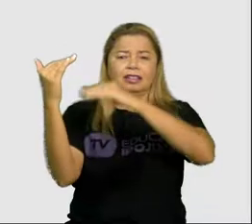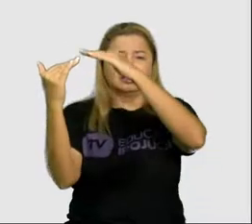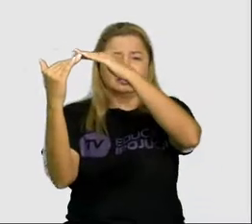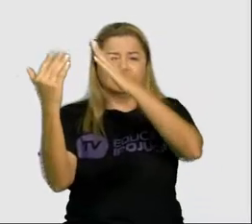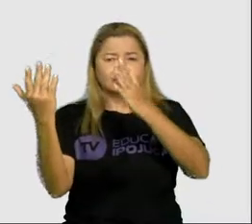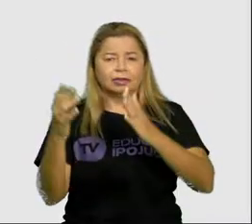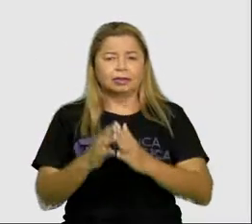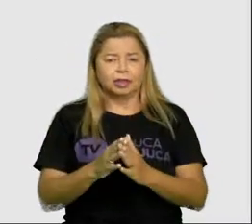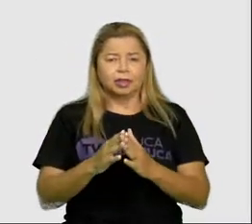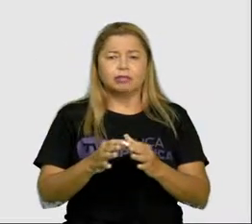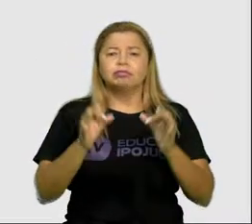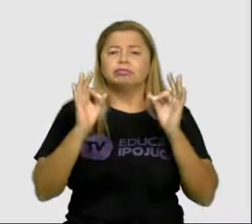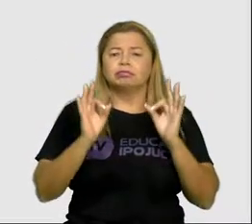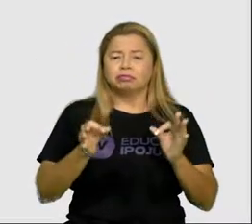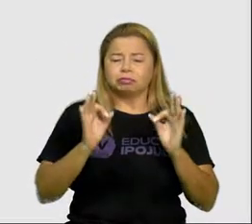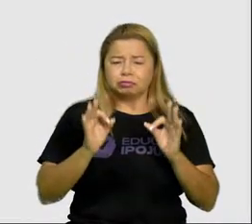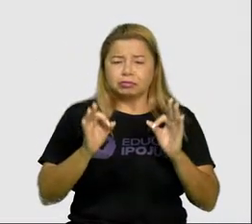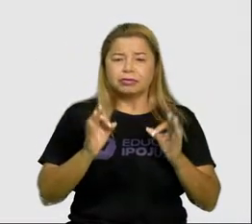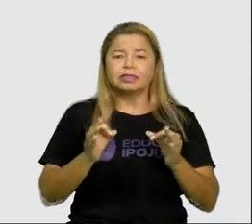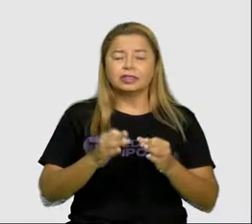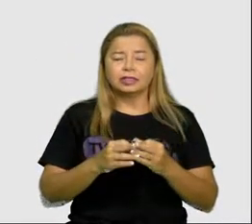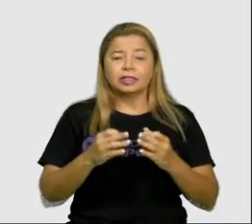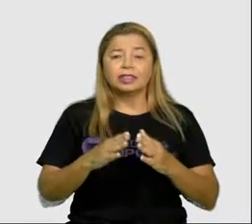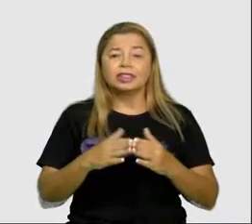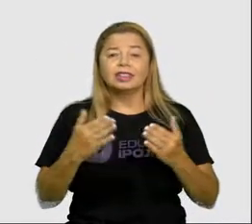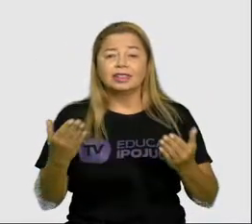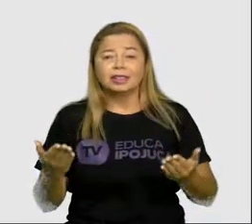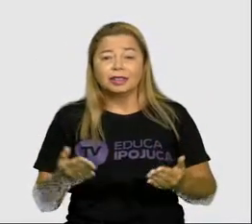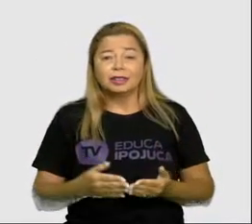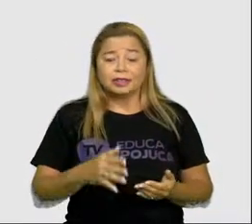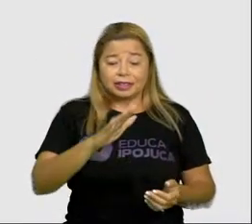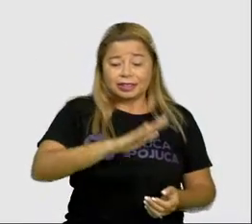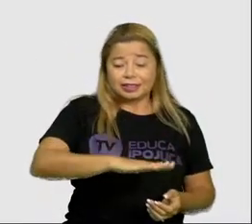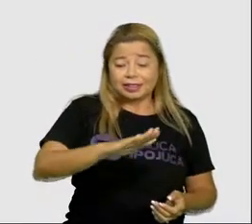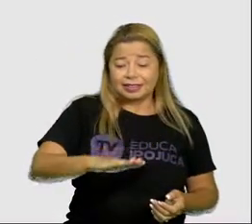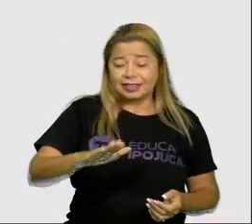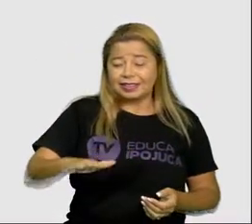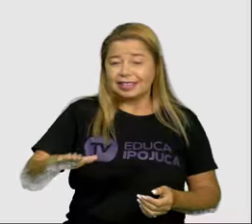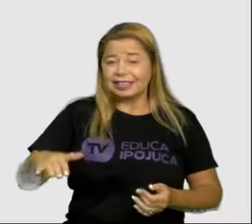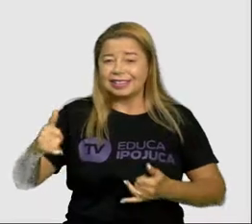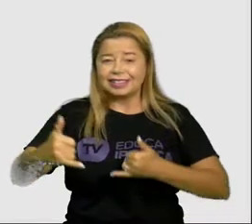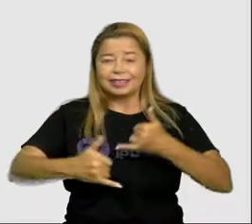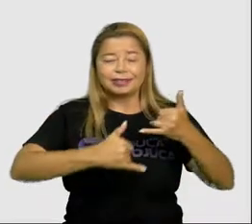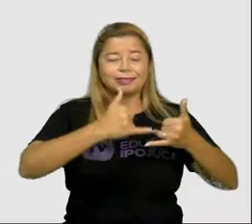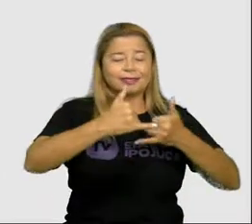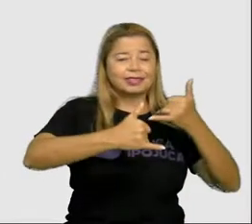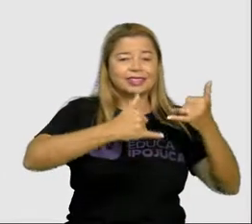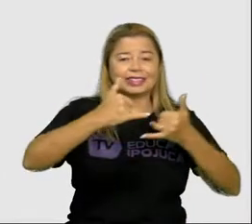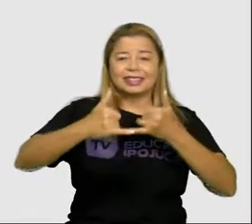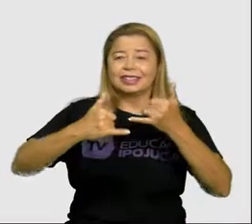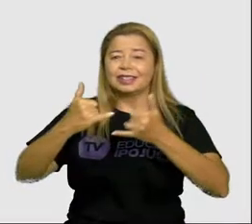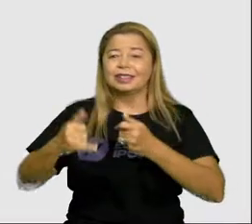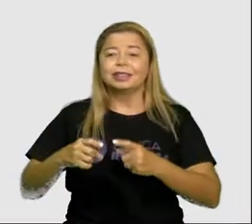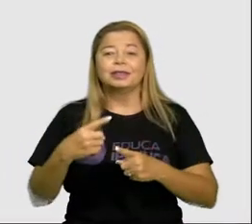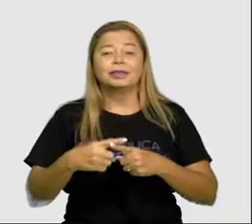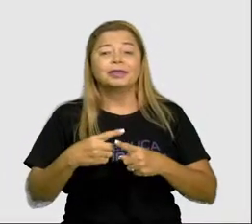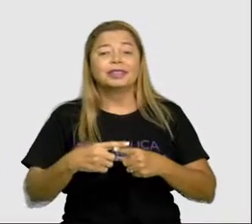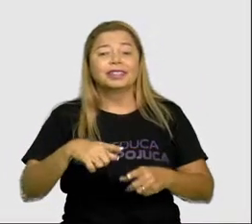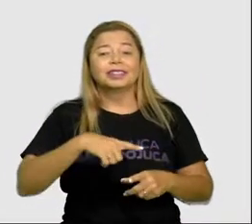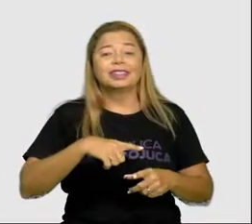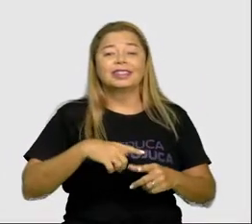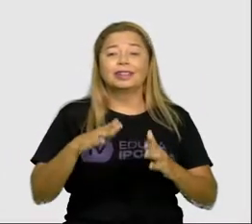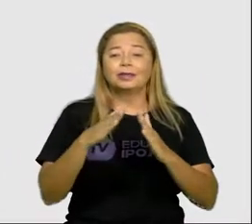feita, né? E o que nós estamos vendo são crianças brincando e felizes porque tem uma casinha na árvore para